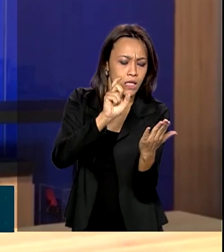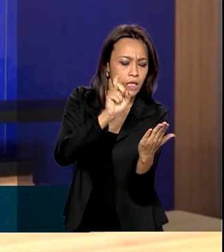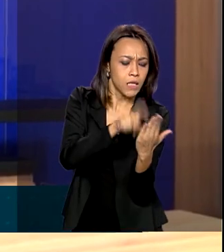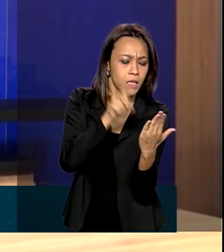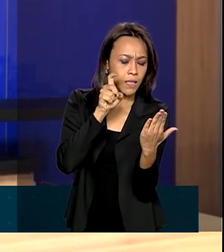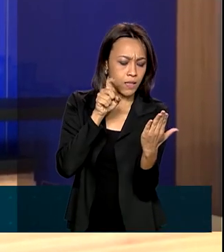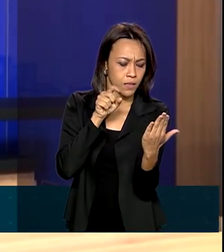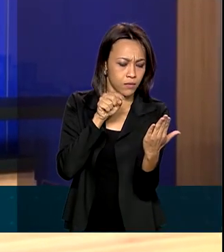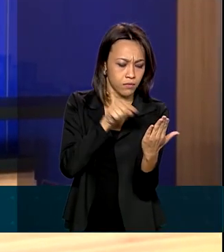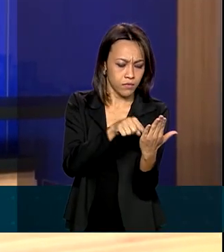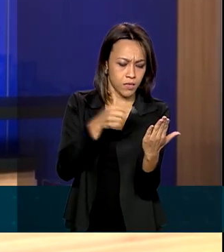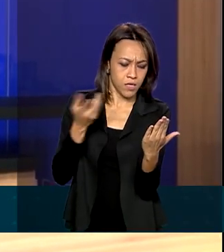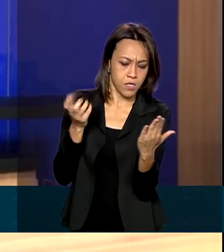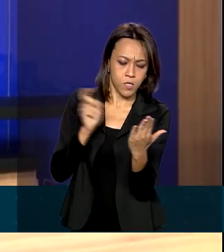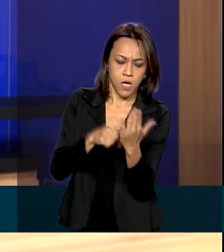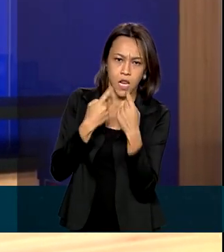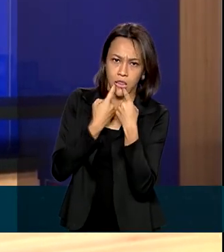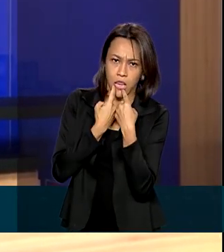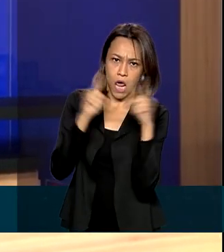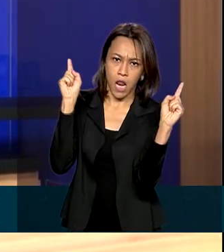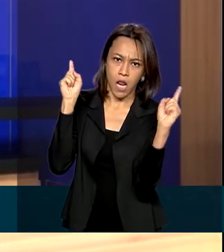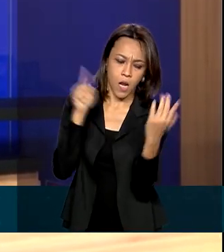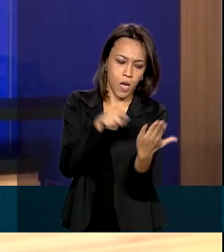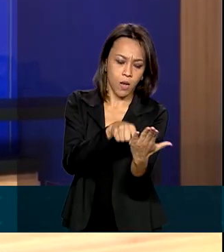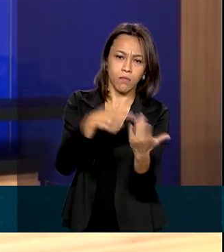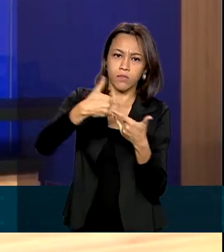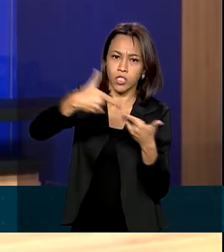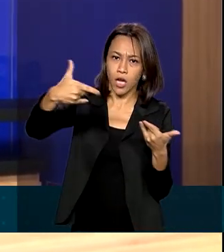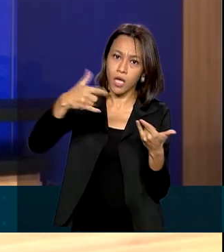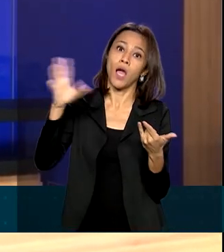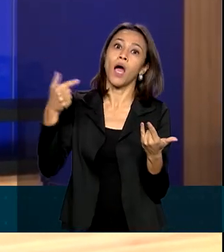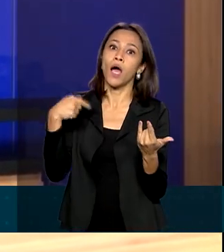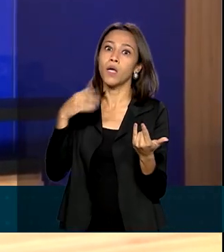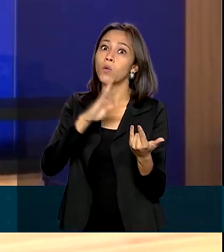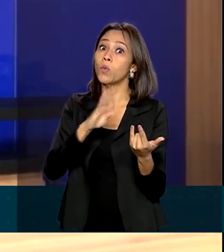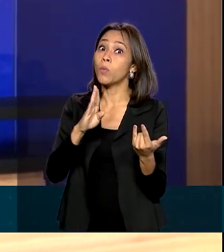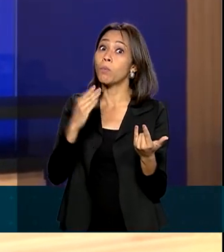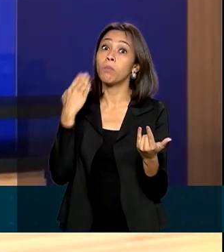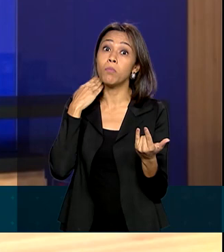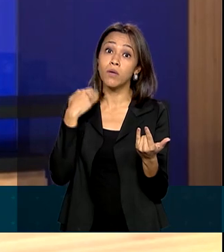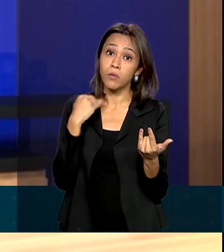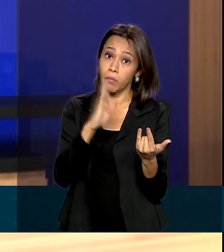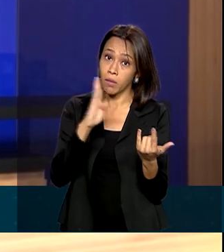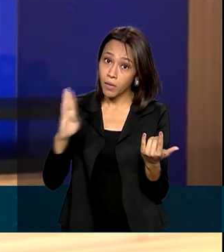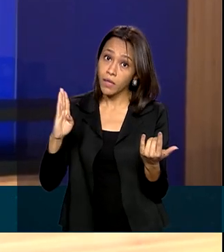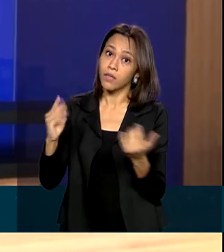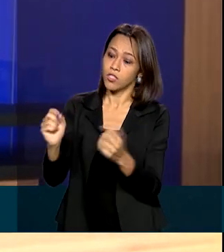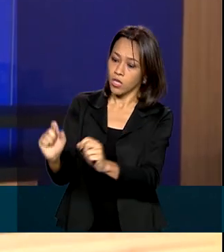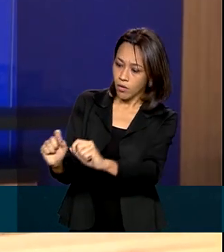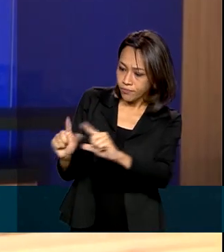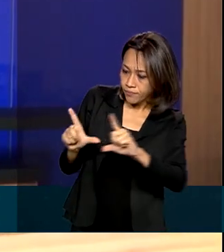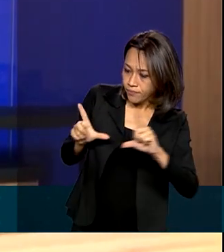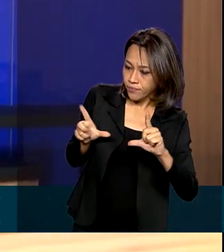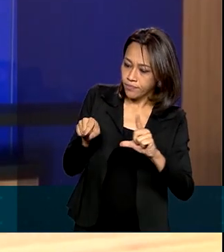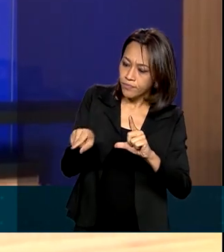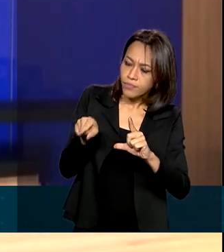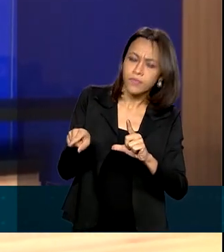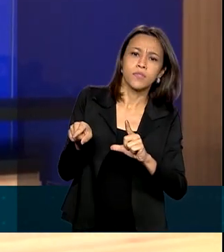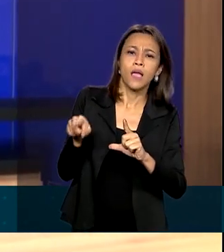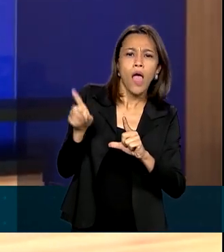procedimento de contestar, imediatamente o banco já disponibiliza a imagem do documento para que ele possa verificar